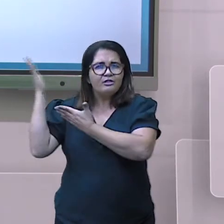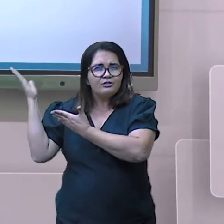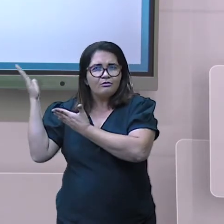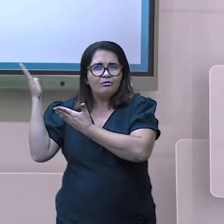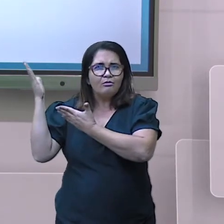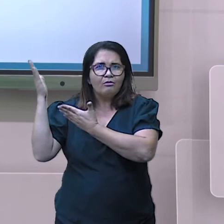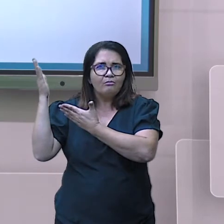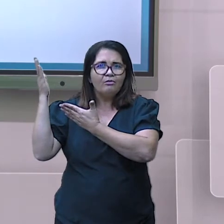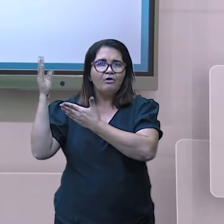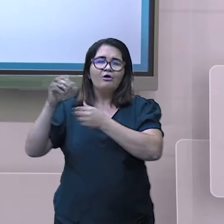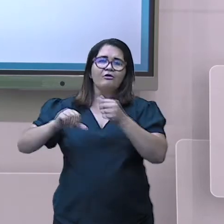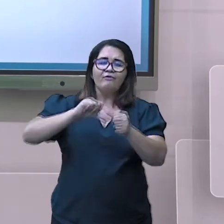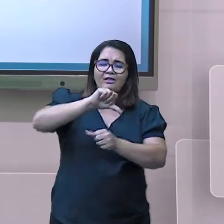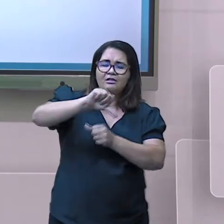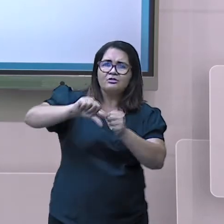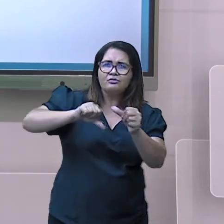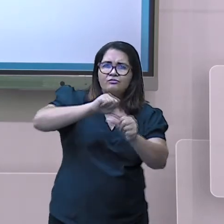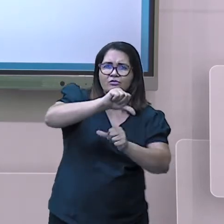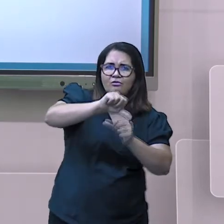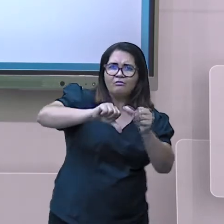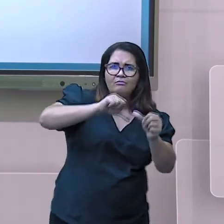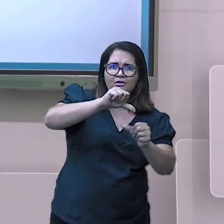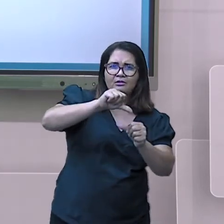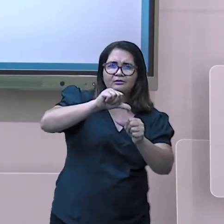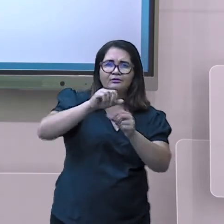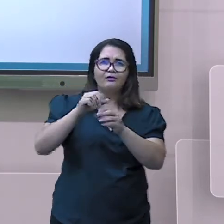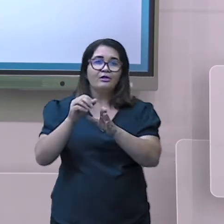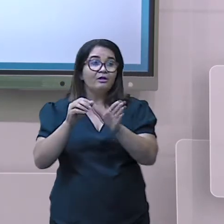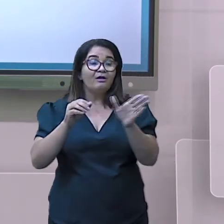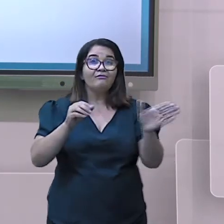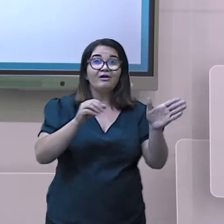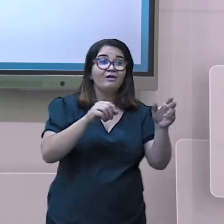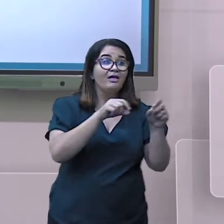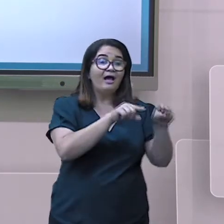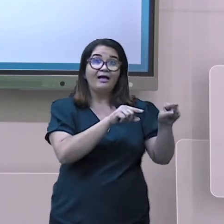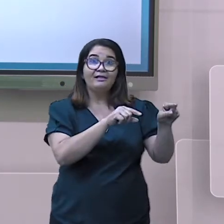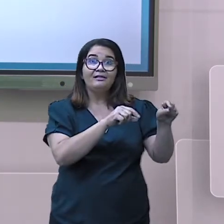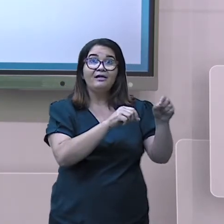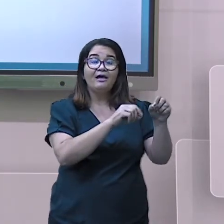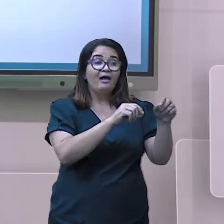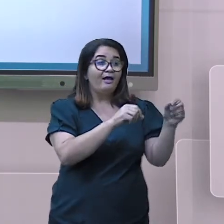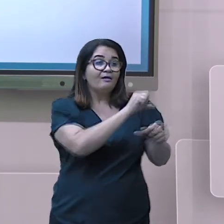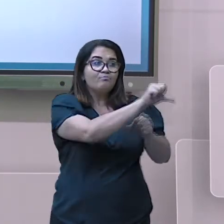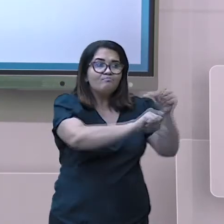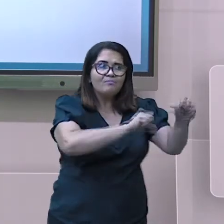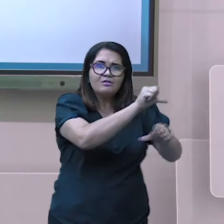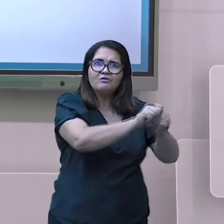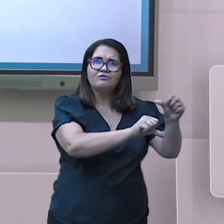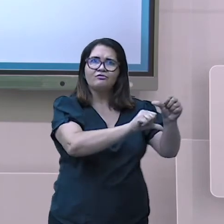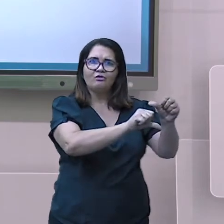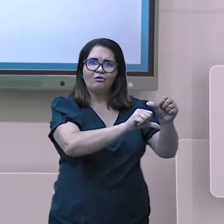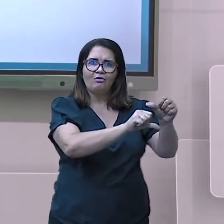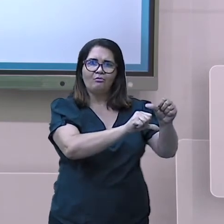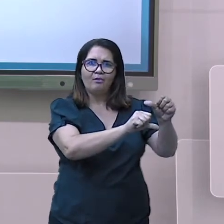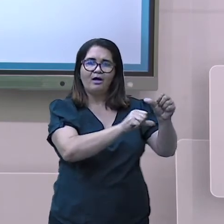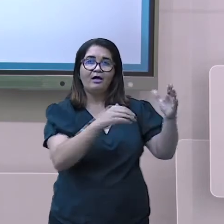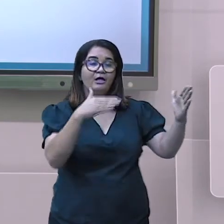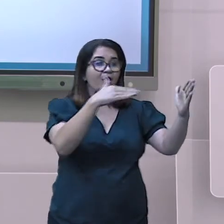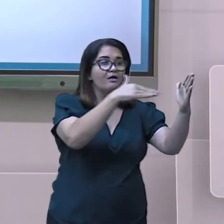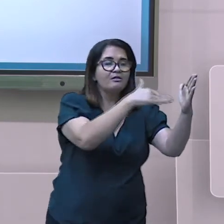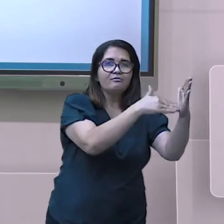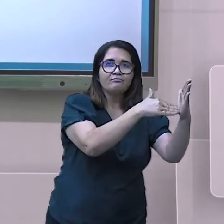tendo aqui um gerador elétrico aonde gera energia. E aí ele vem aqui pra esse transformador aonde